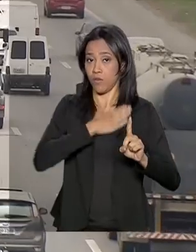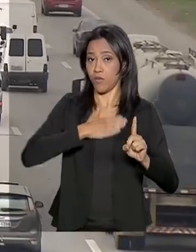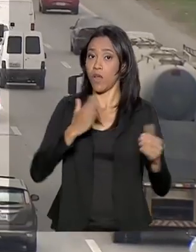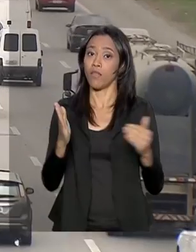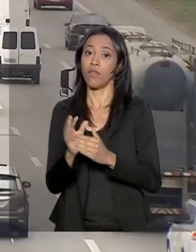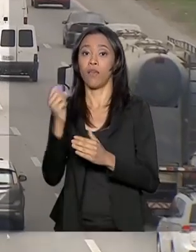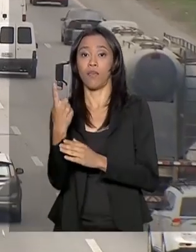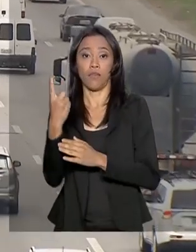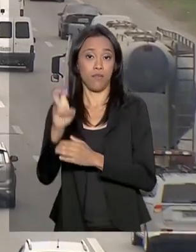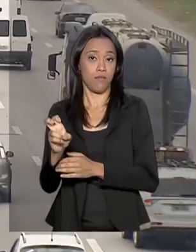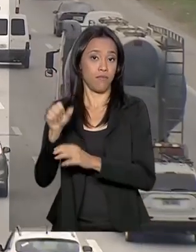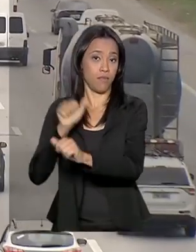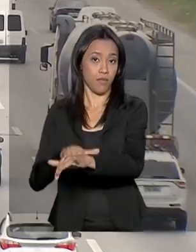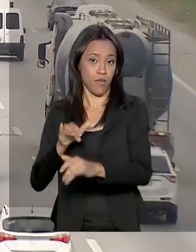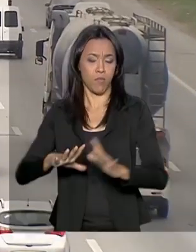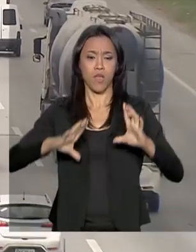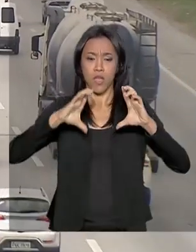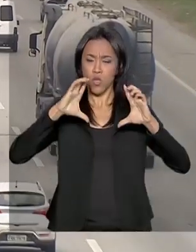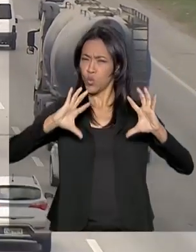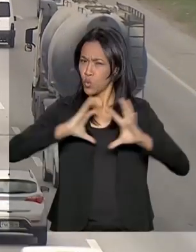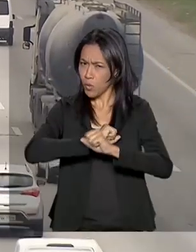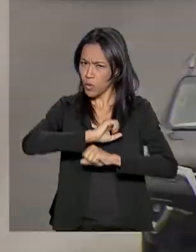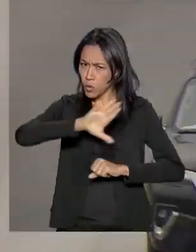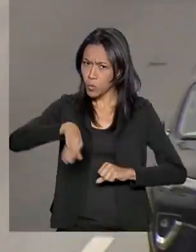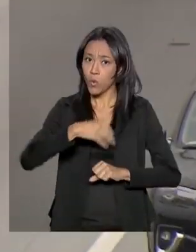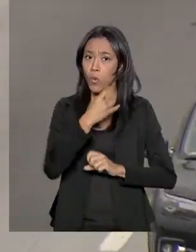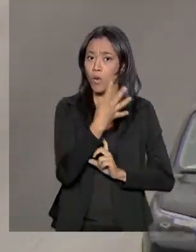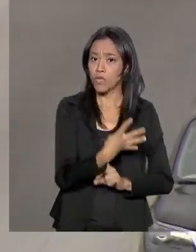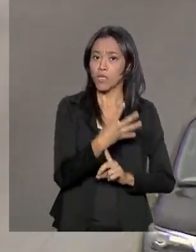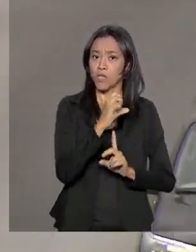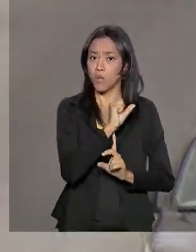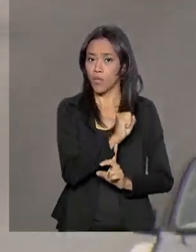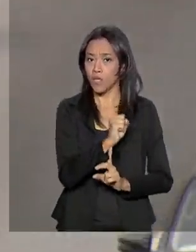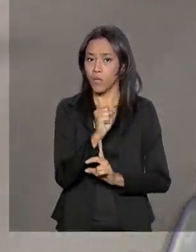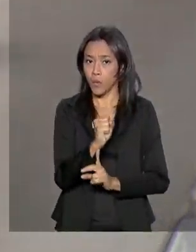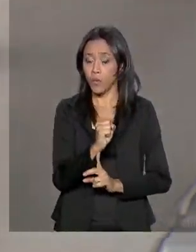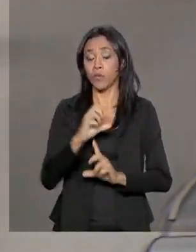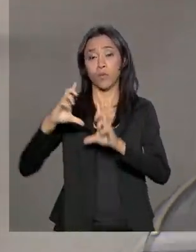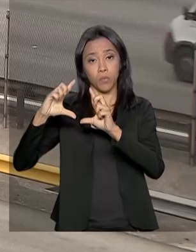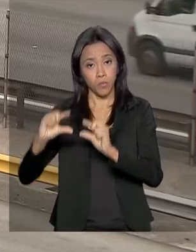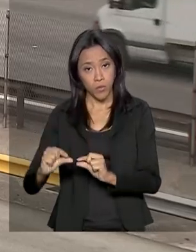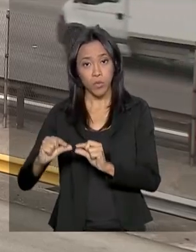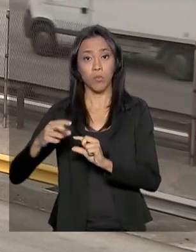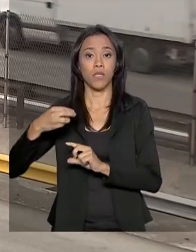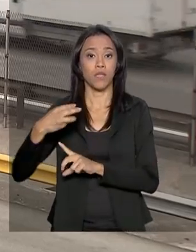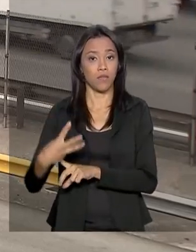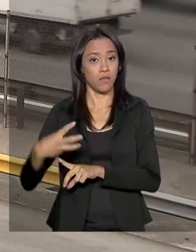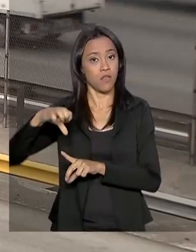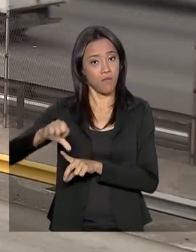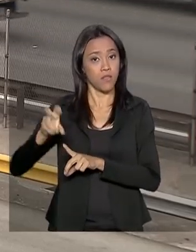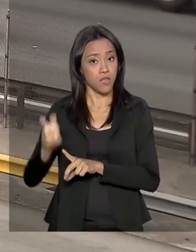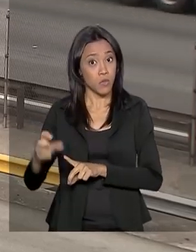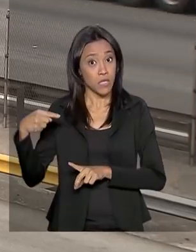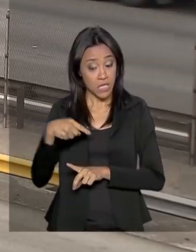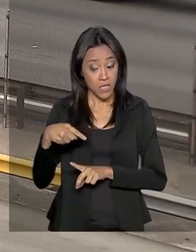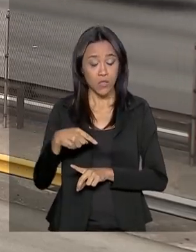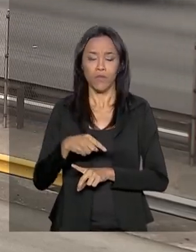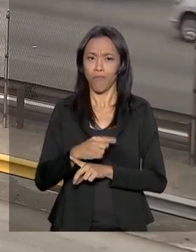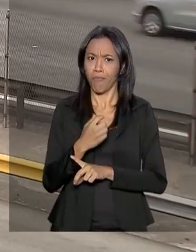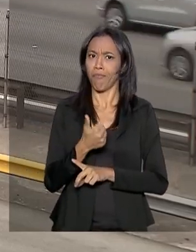O total de mortes caiu de 488 para 395, uma redução de